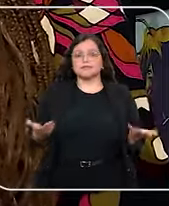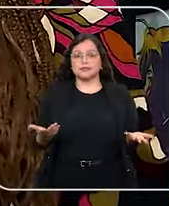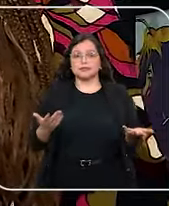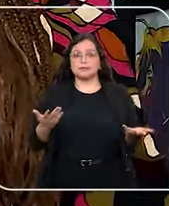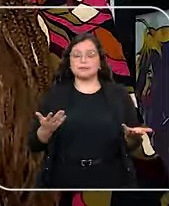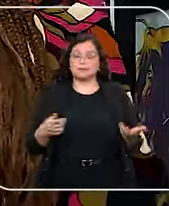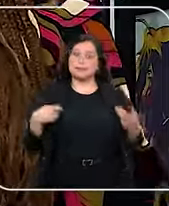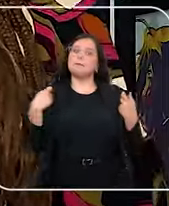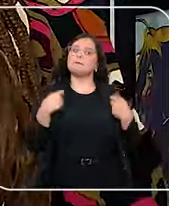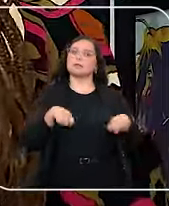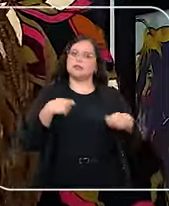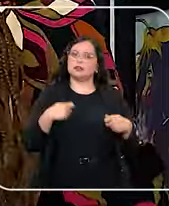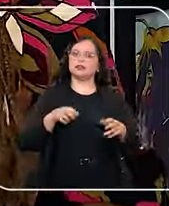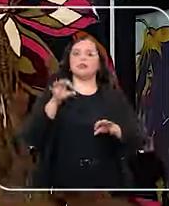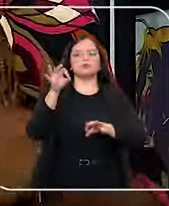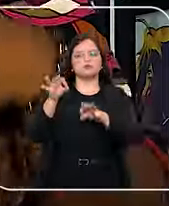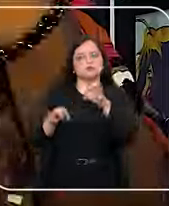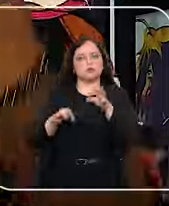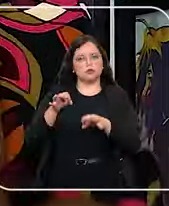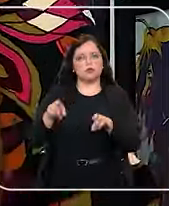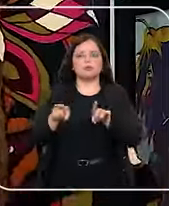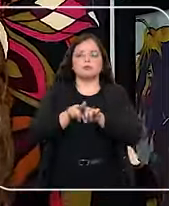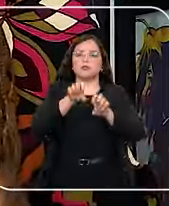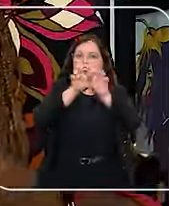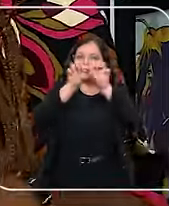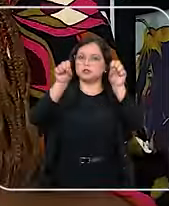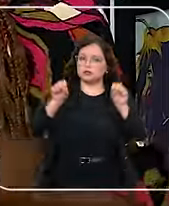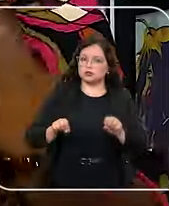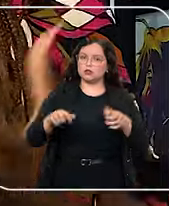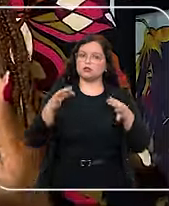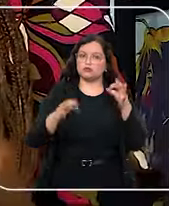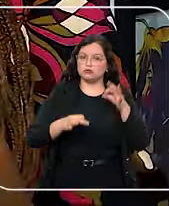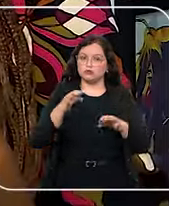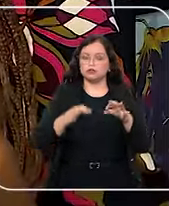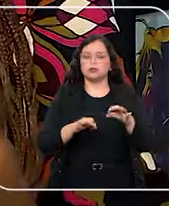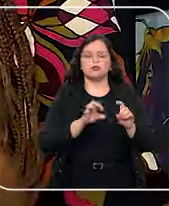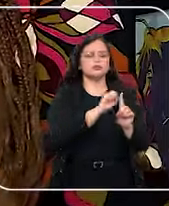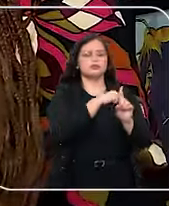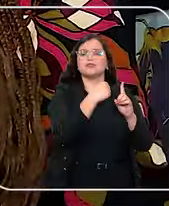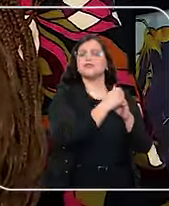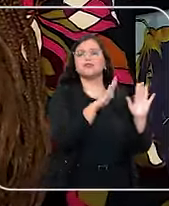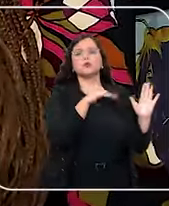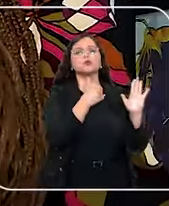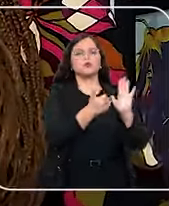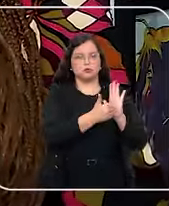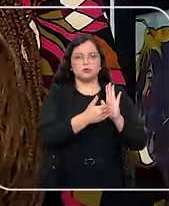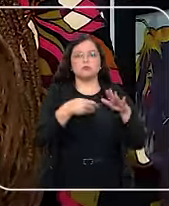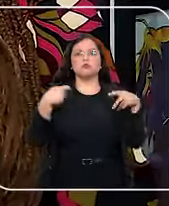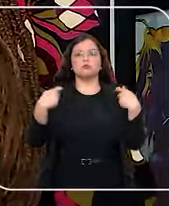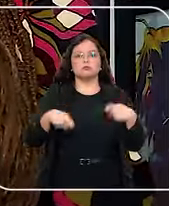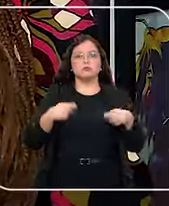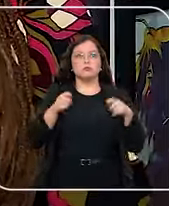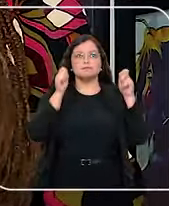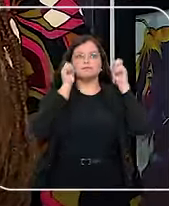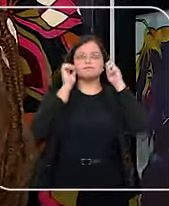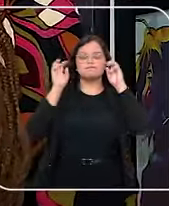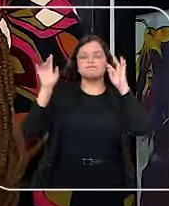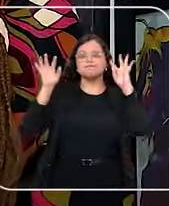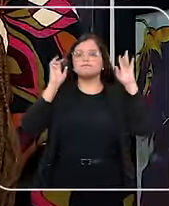necessário que tantos julgadores, o sistema de justiça e toda a sociedade faça essa